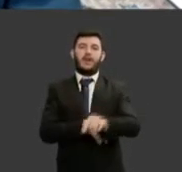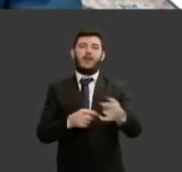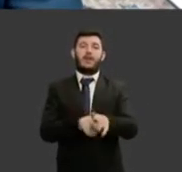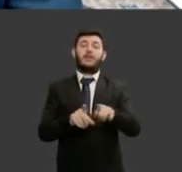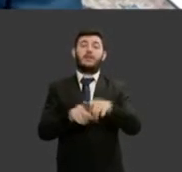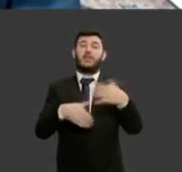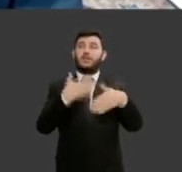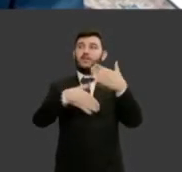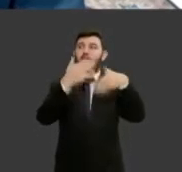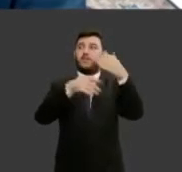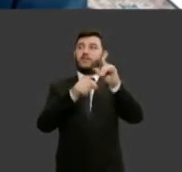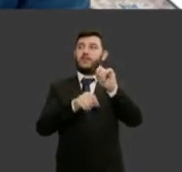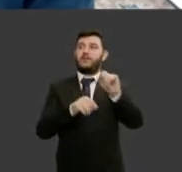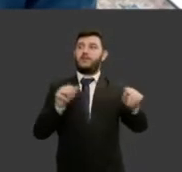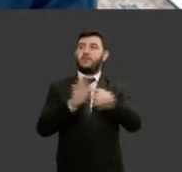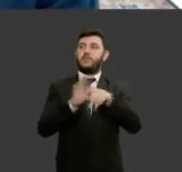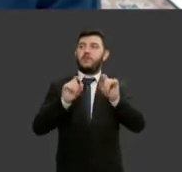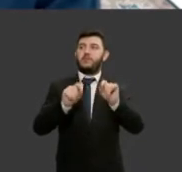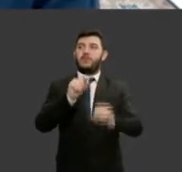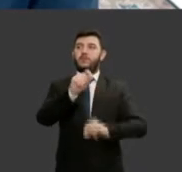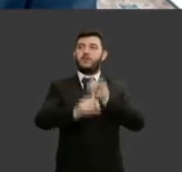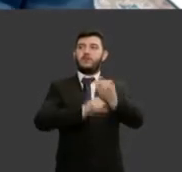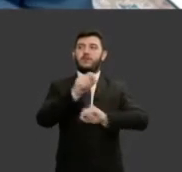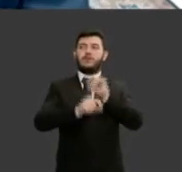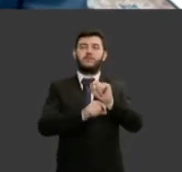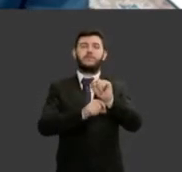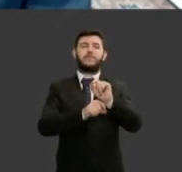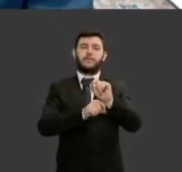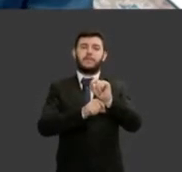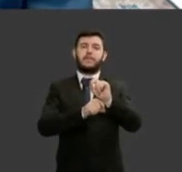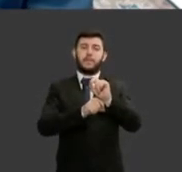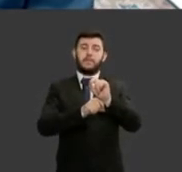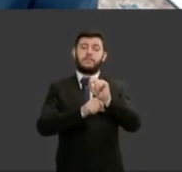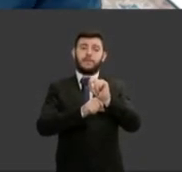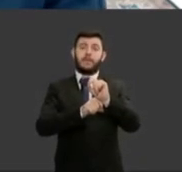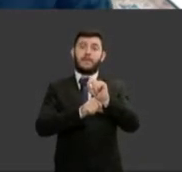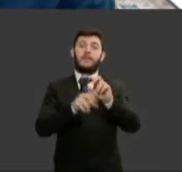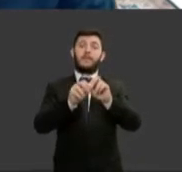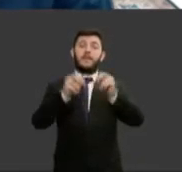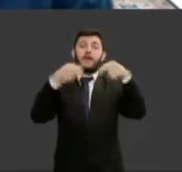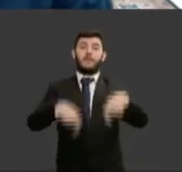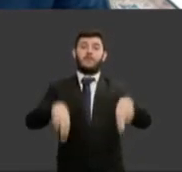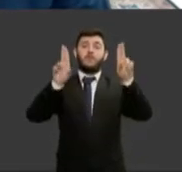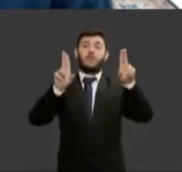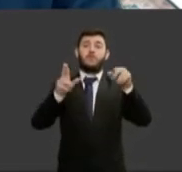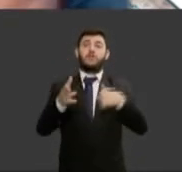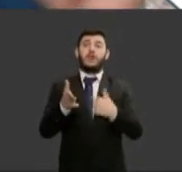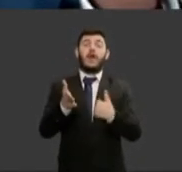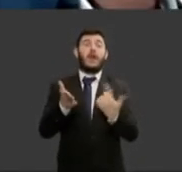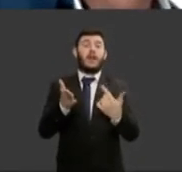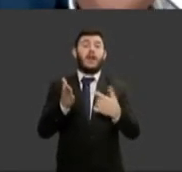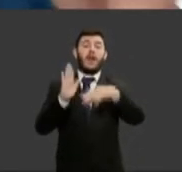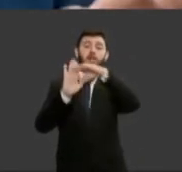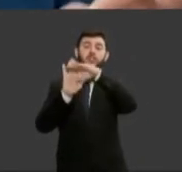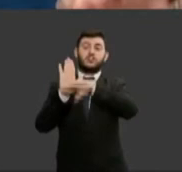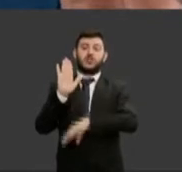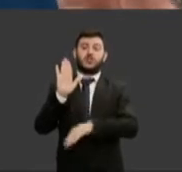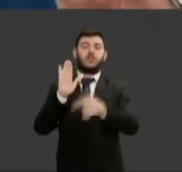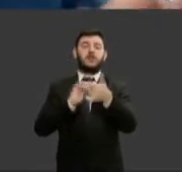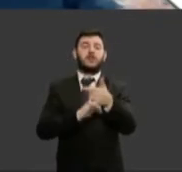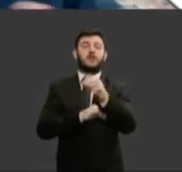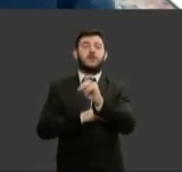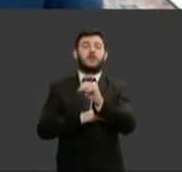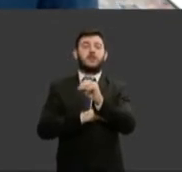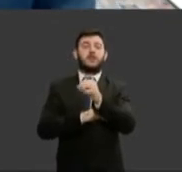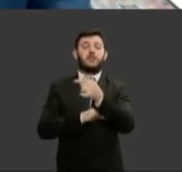Unidas da Agenda 2030, que é exatamente alcançar a igualdade